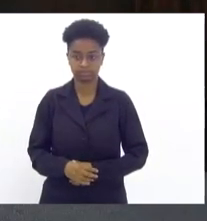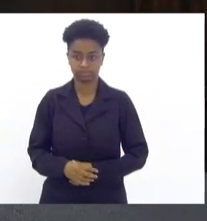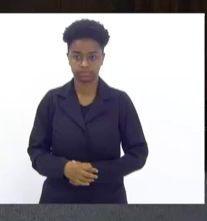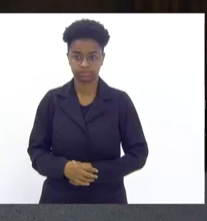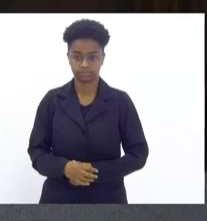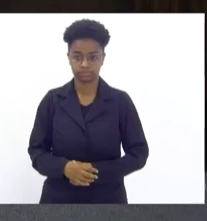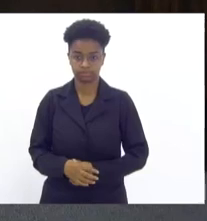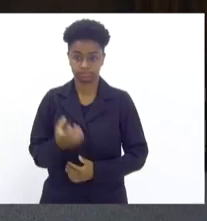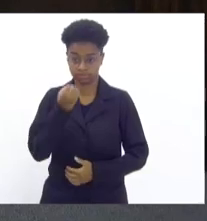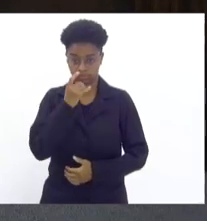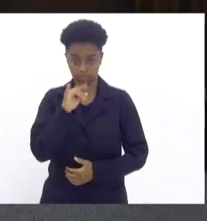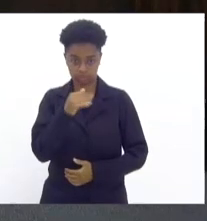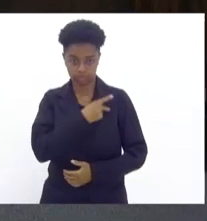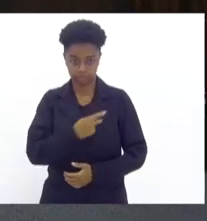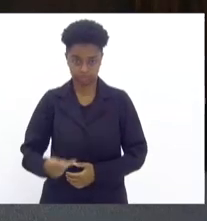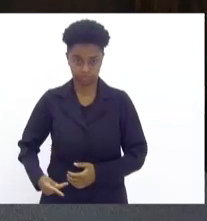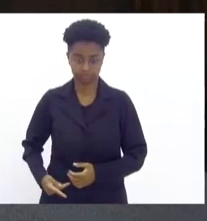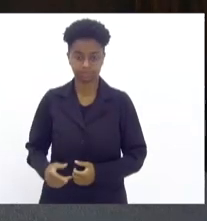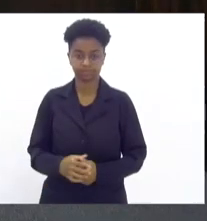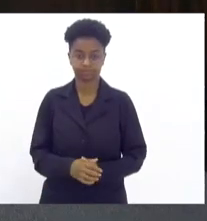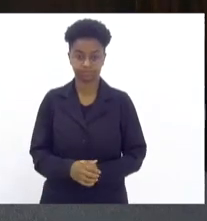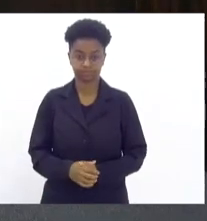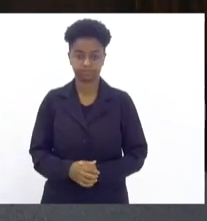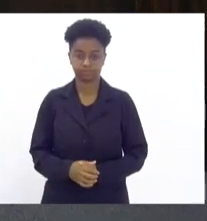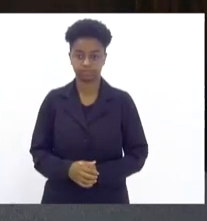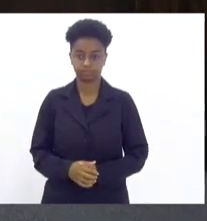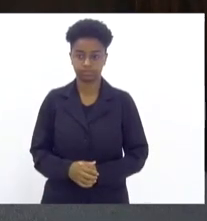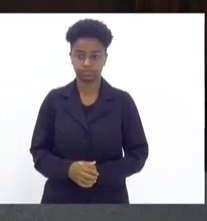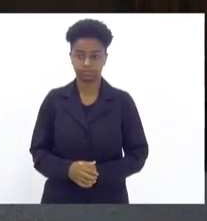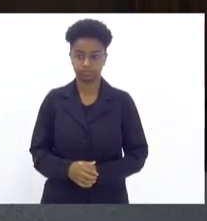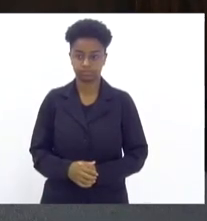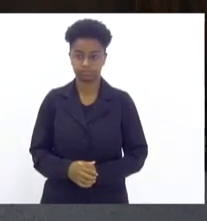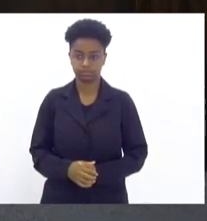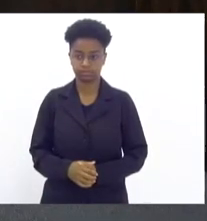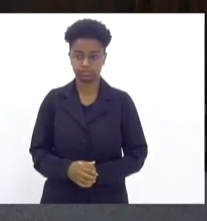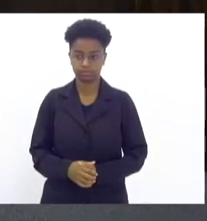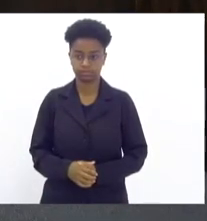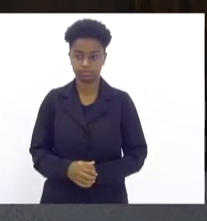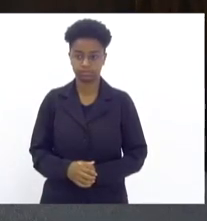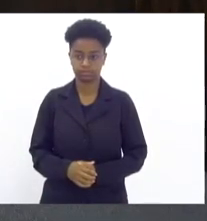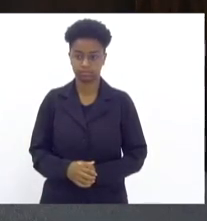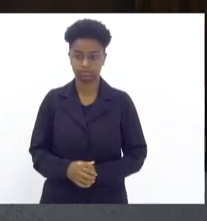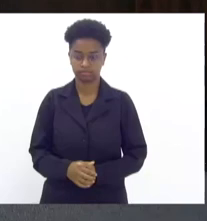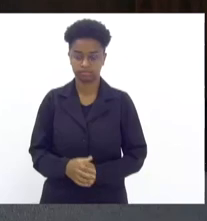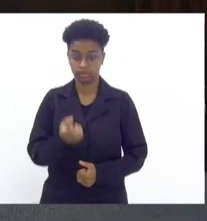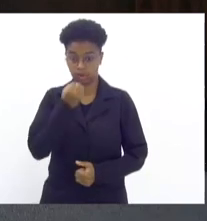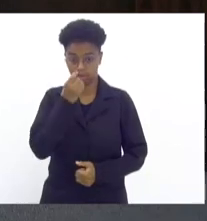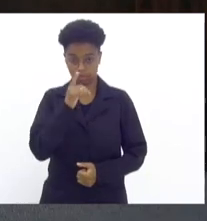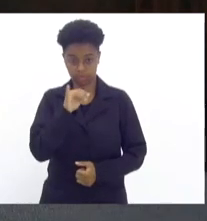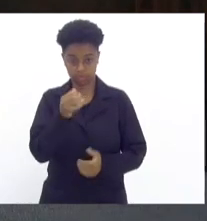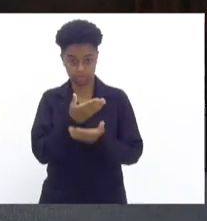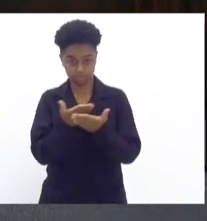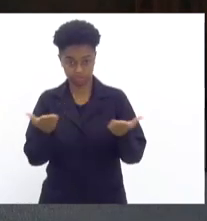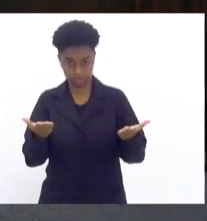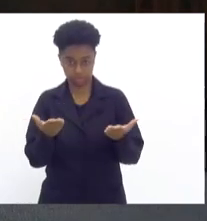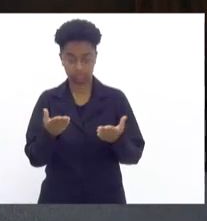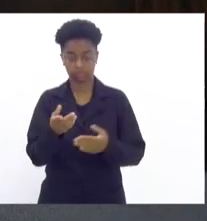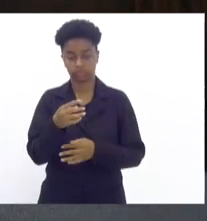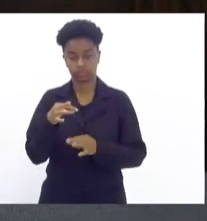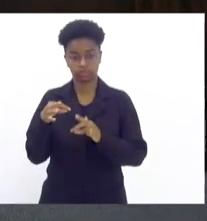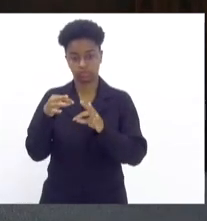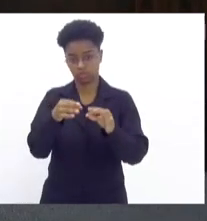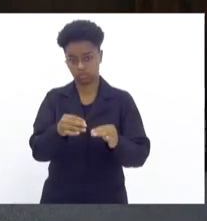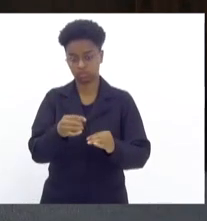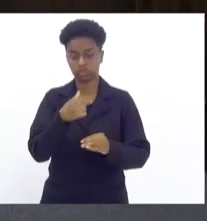Bom dia a todas e todos. Eu quero